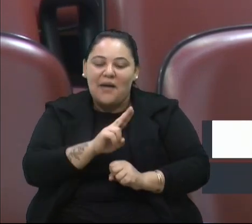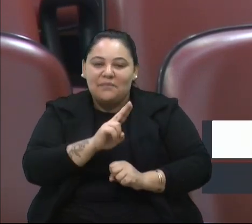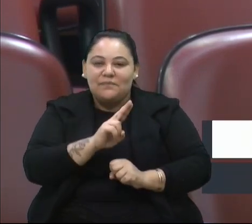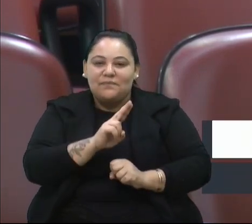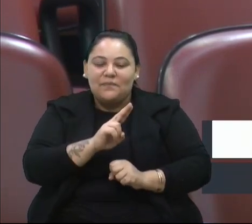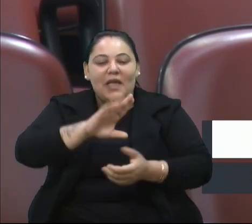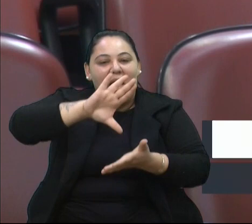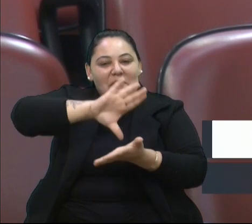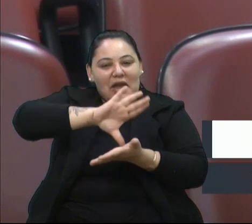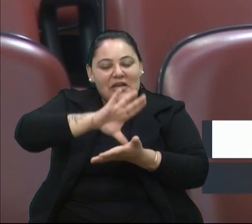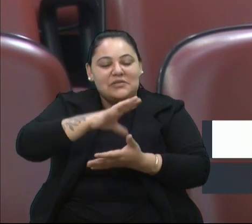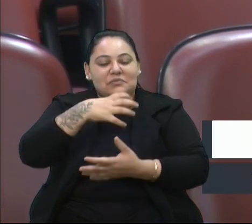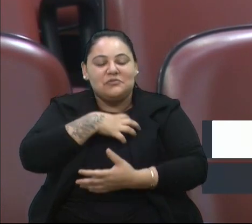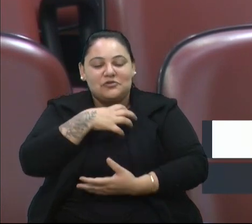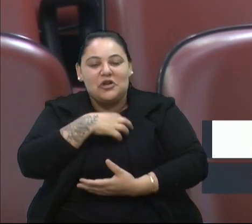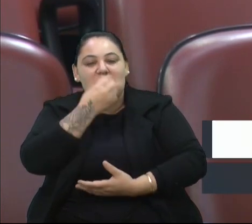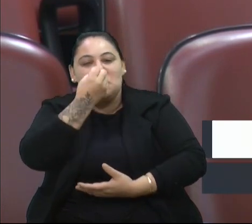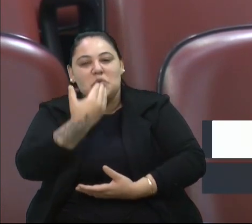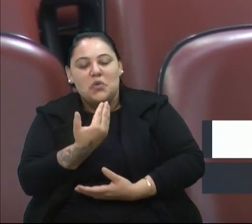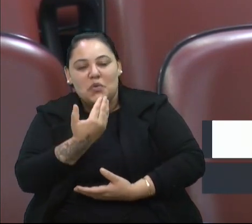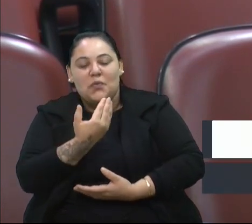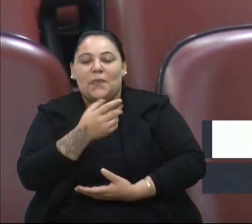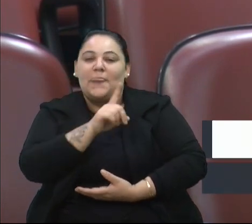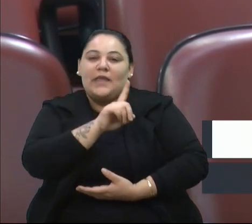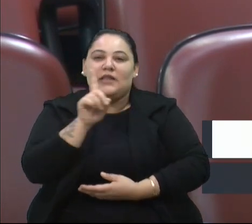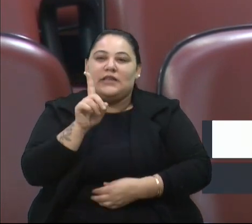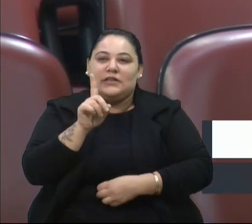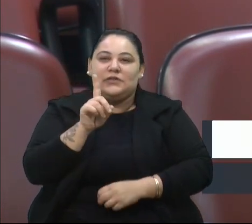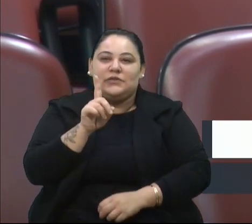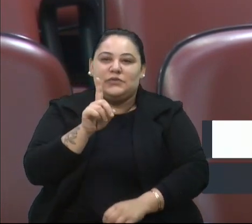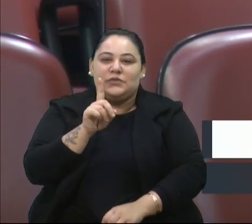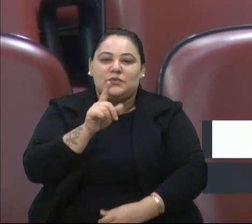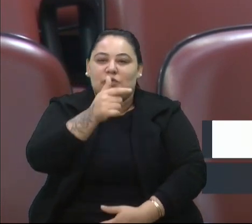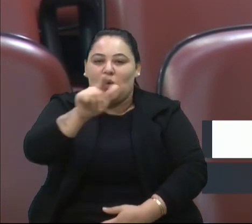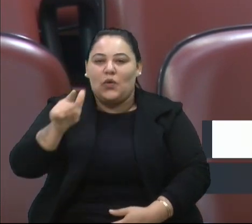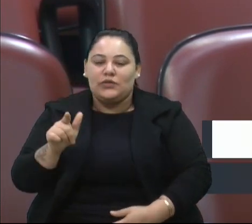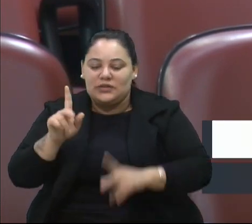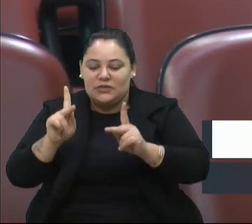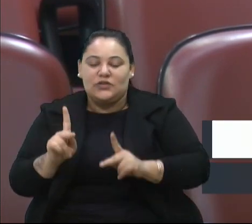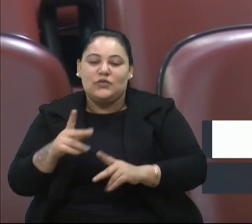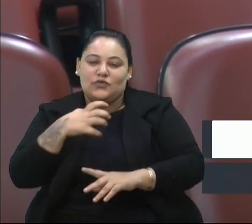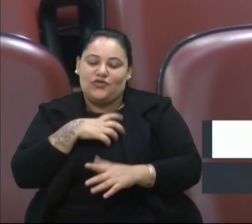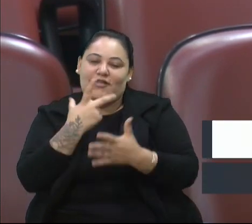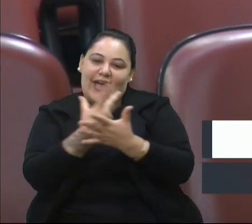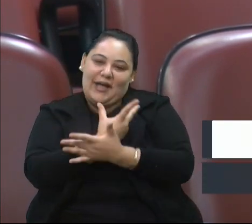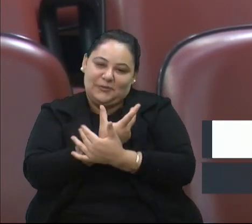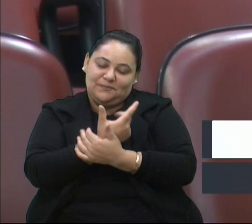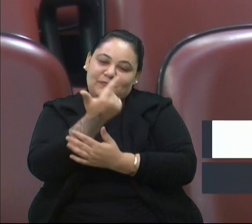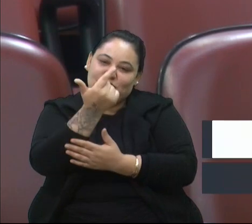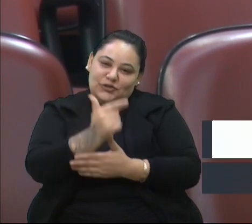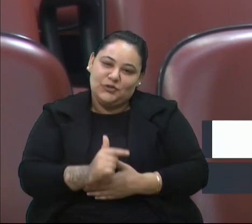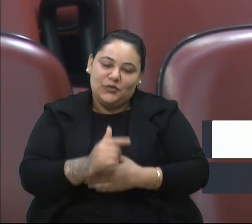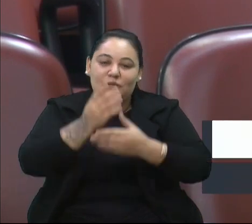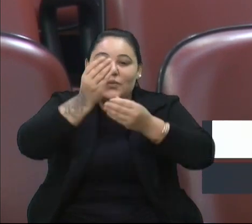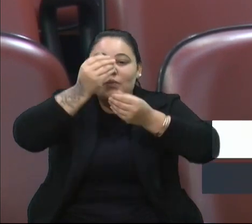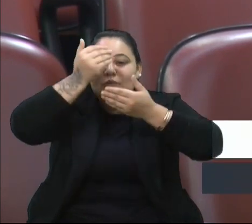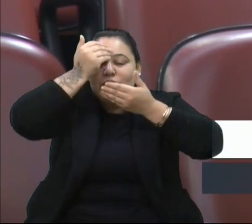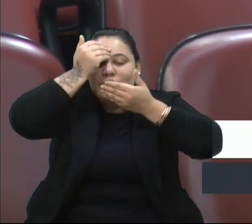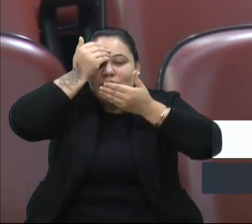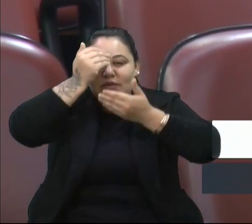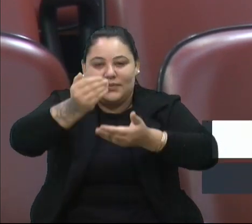de forma adequada, e não usando por outras pessoas de forma errada. Mais uma vez, obrigado